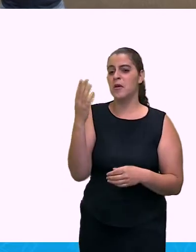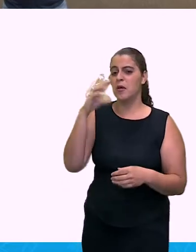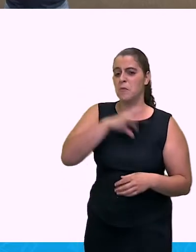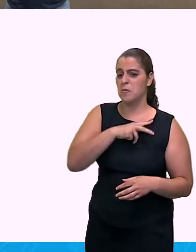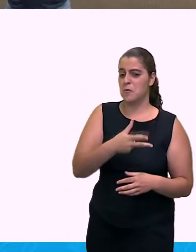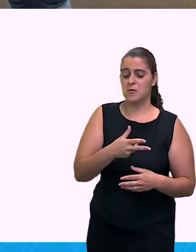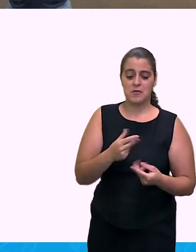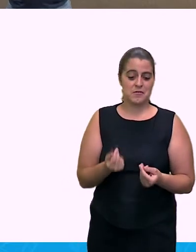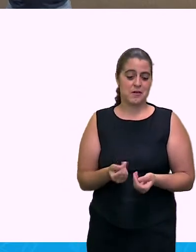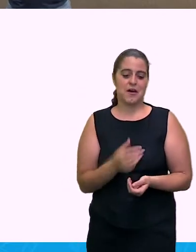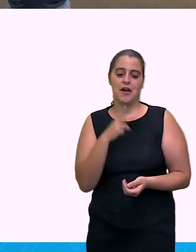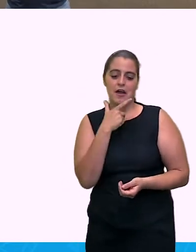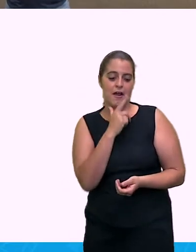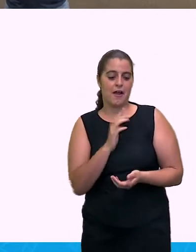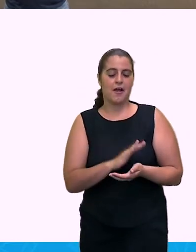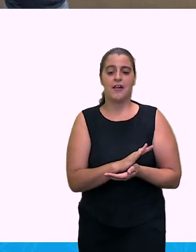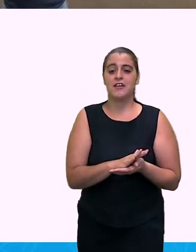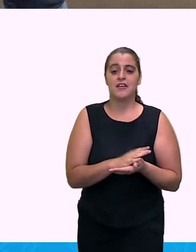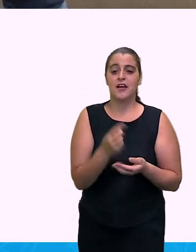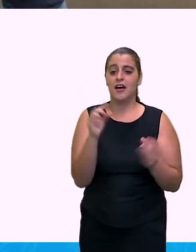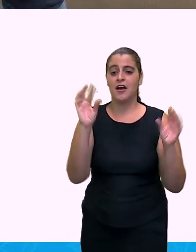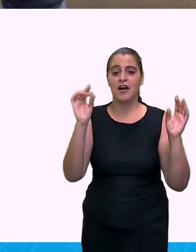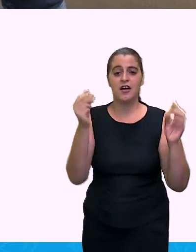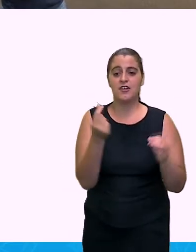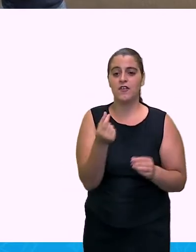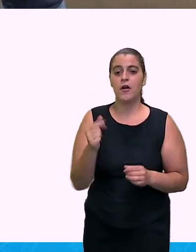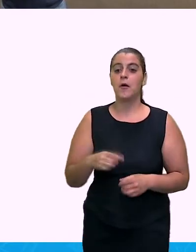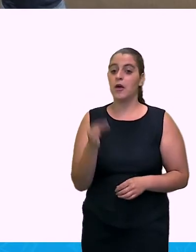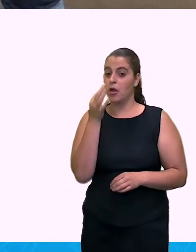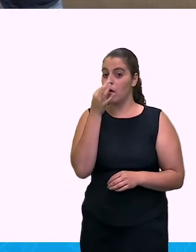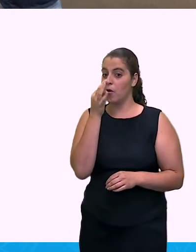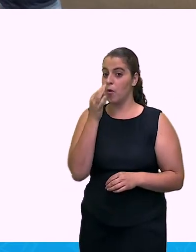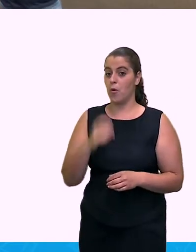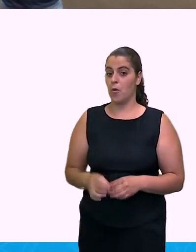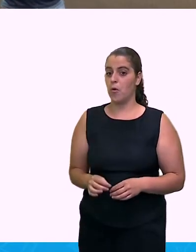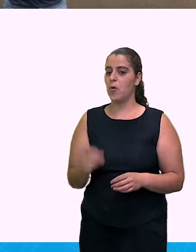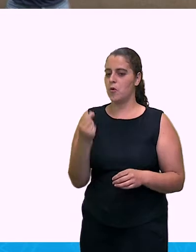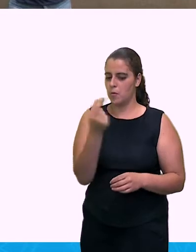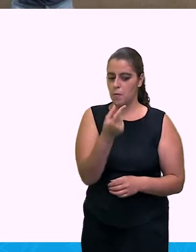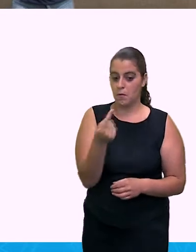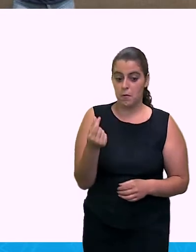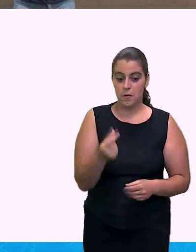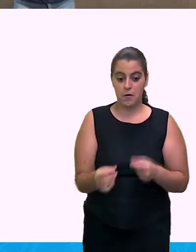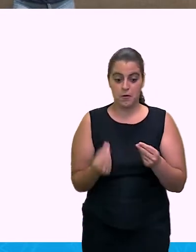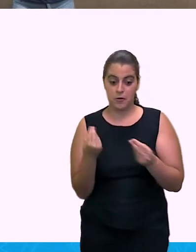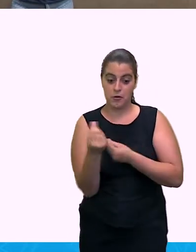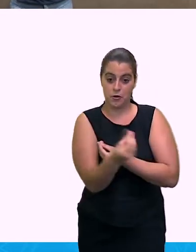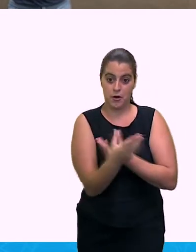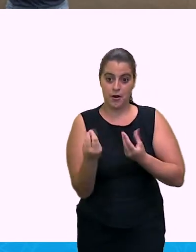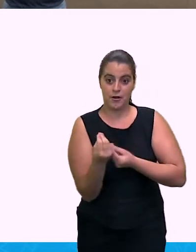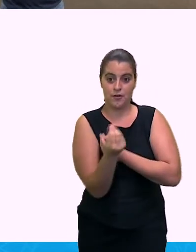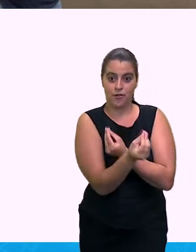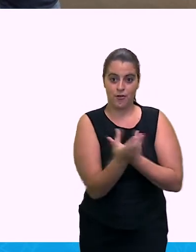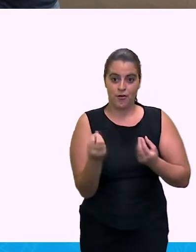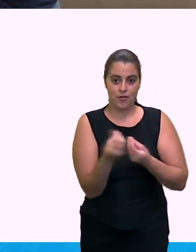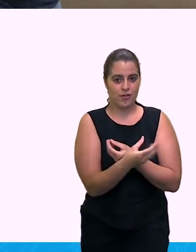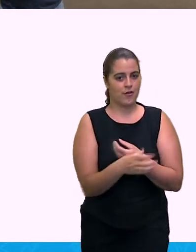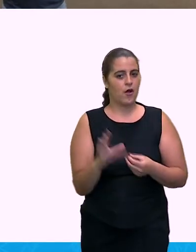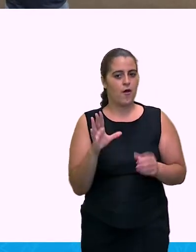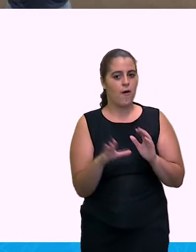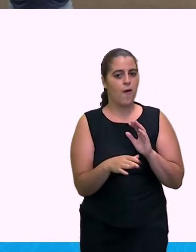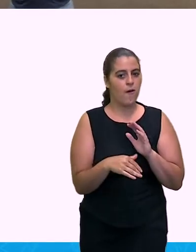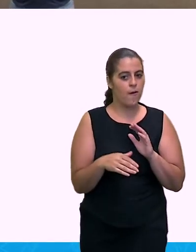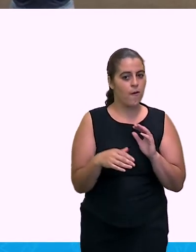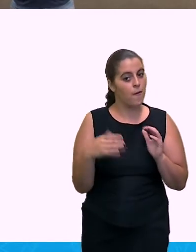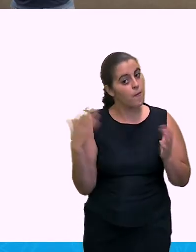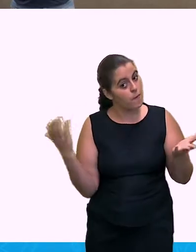Mas o nosso ouro tinha muito valor pra Portugal. Muito valor mesmo. Então, o que